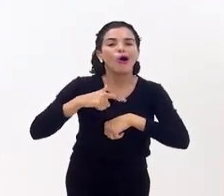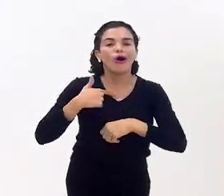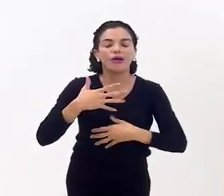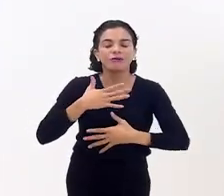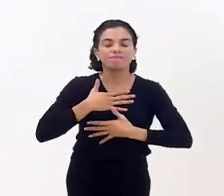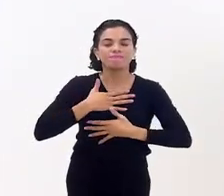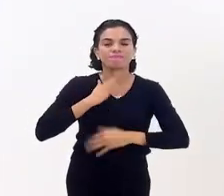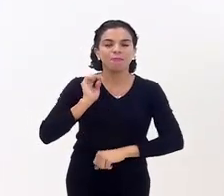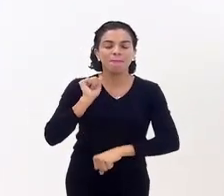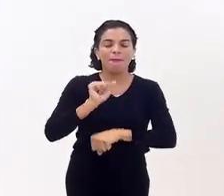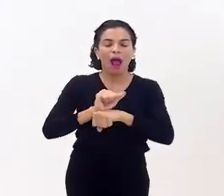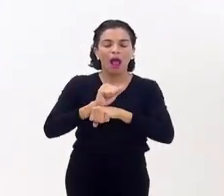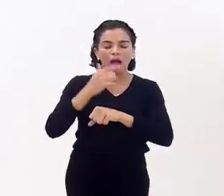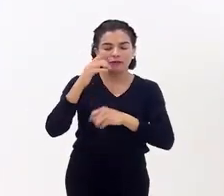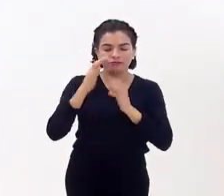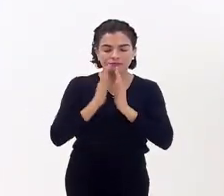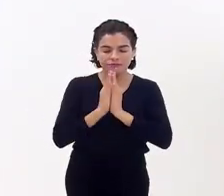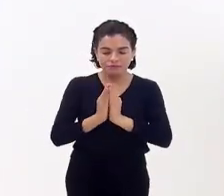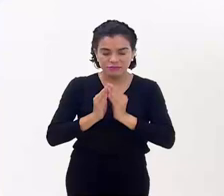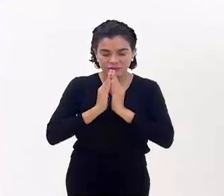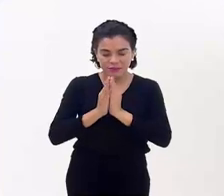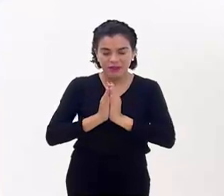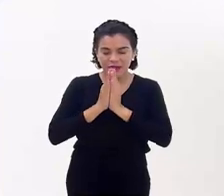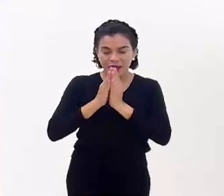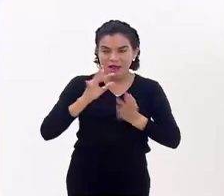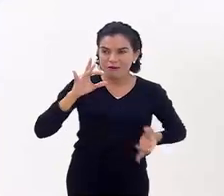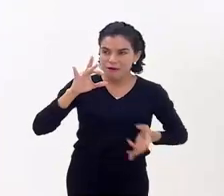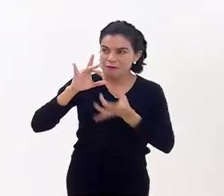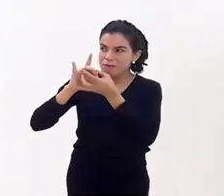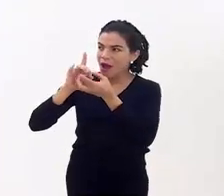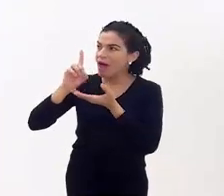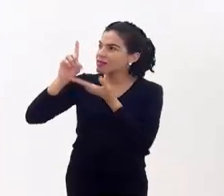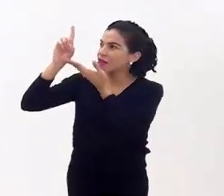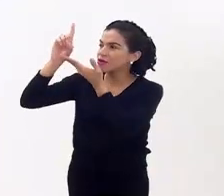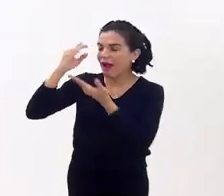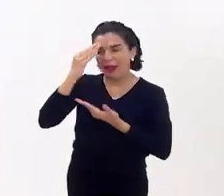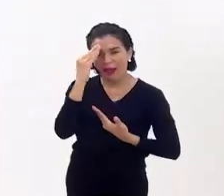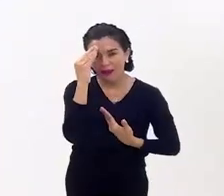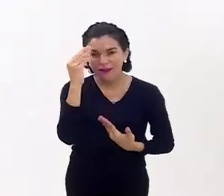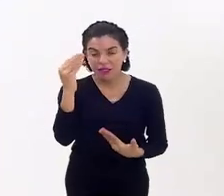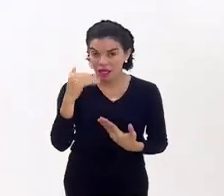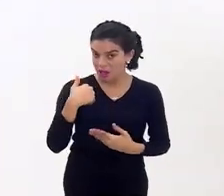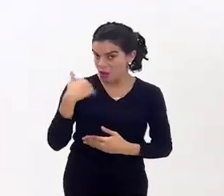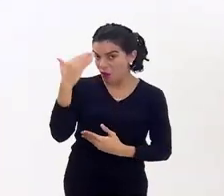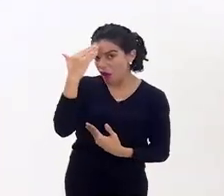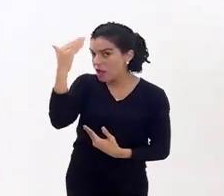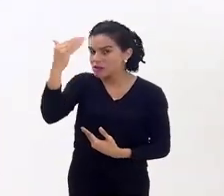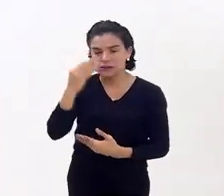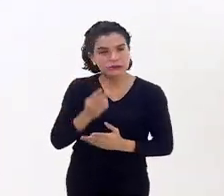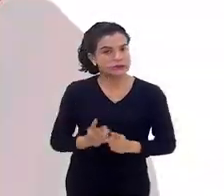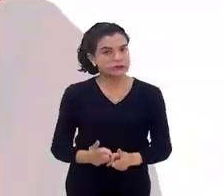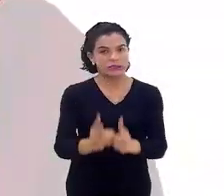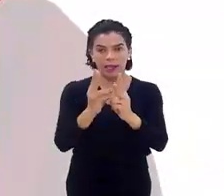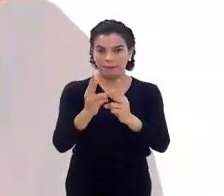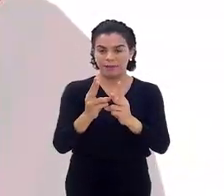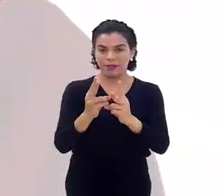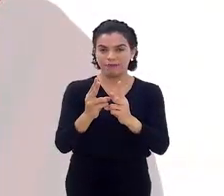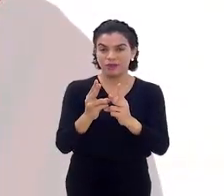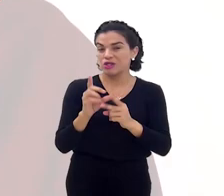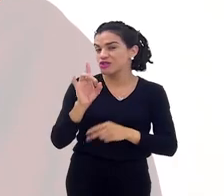você tem pra parar, pra elevar o seu pensamento ao pai e agradecer? Porque eu agradeço sempre.